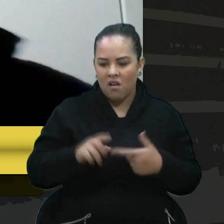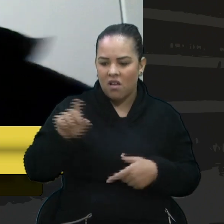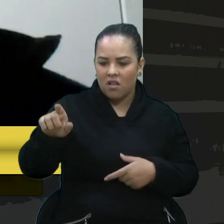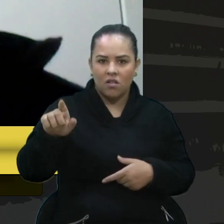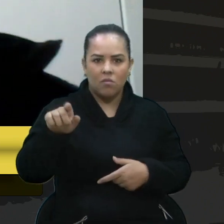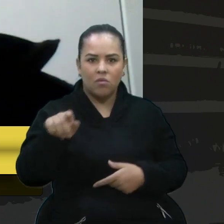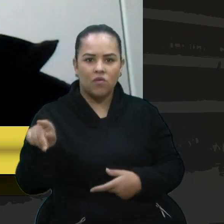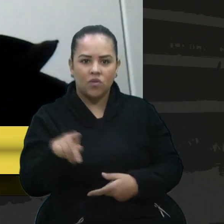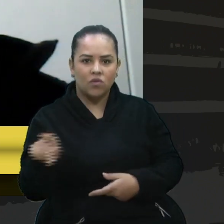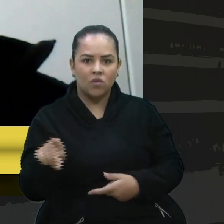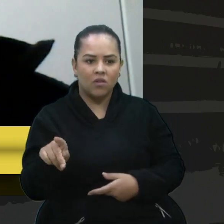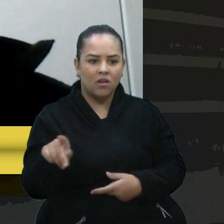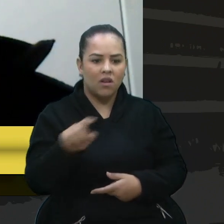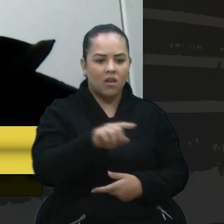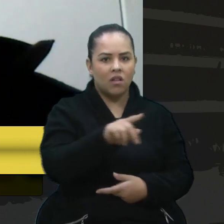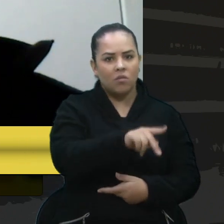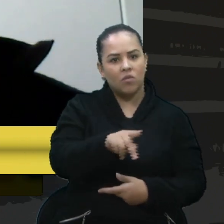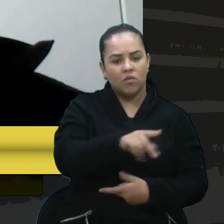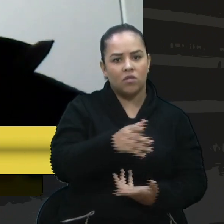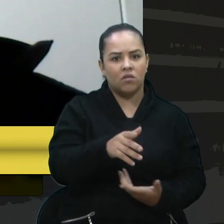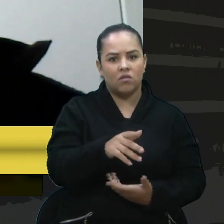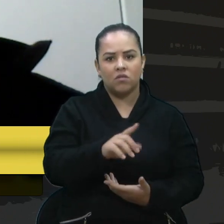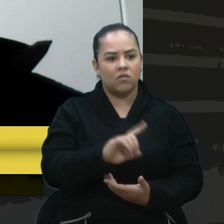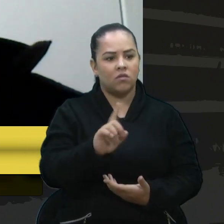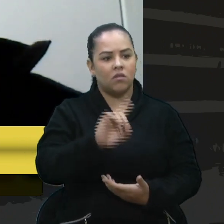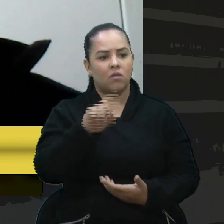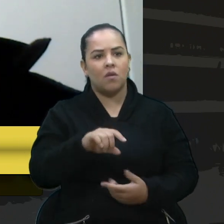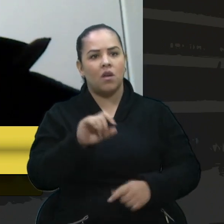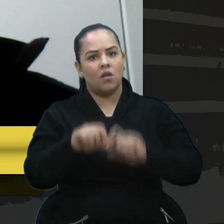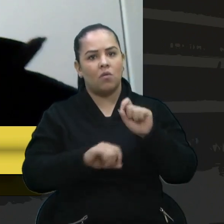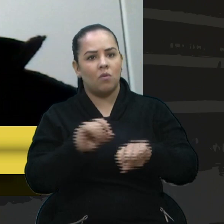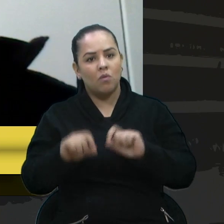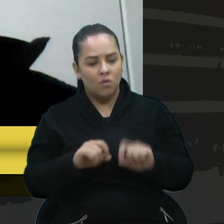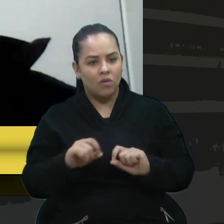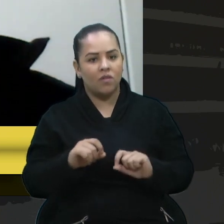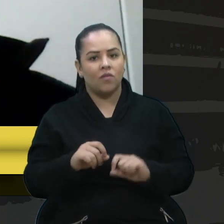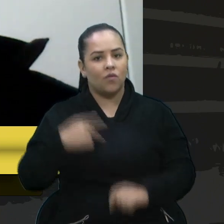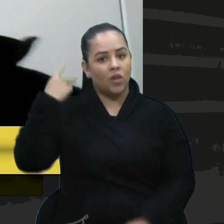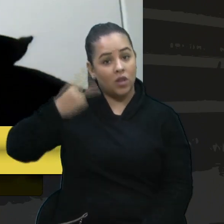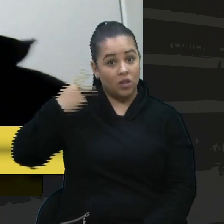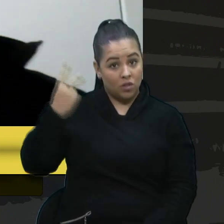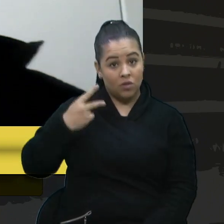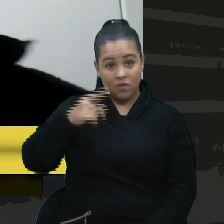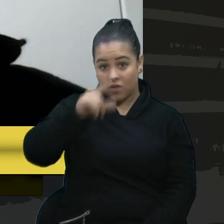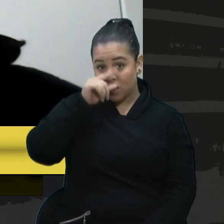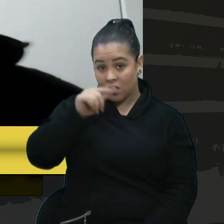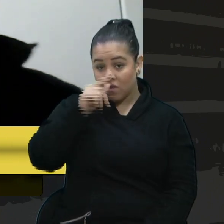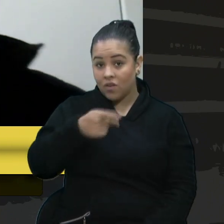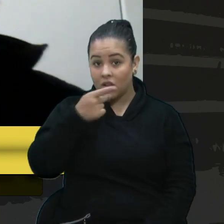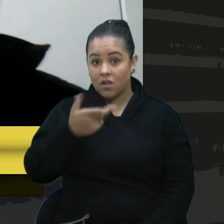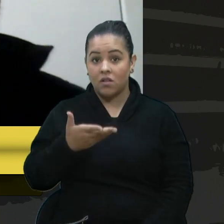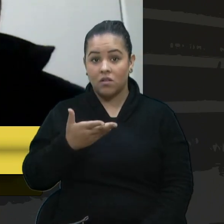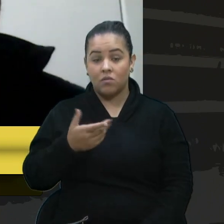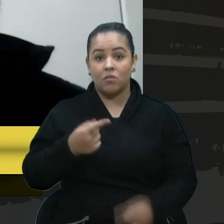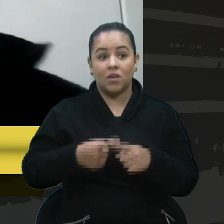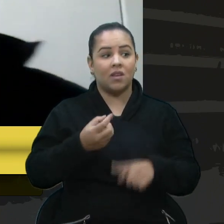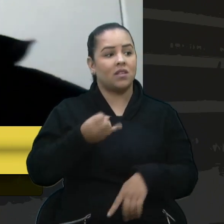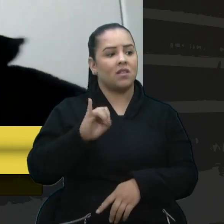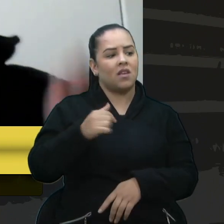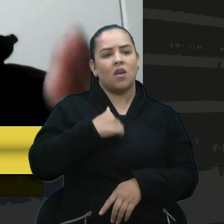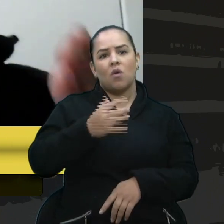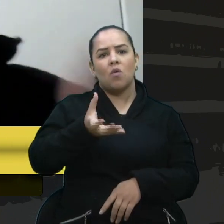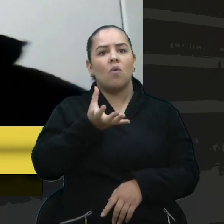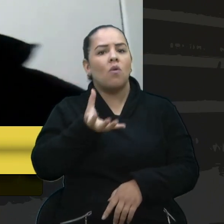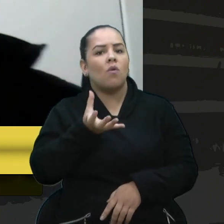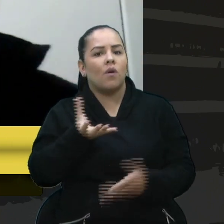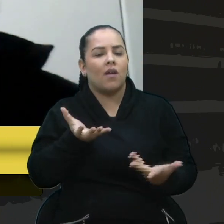eu não sei de que caso o vereador Fantinel está falando, porque se eu soubesse, conhecesse o caso, eu poderia me manifestar. Agora, eu quero